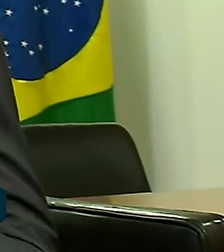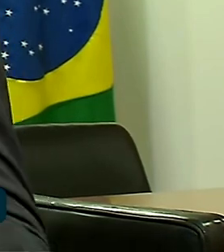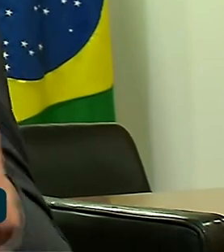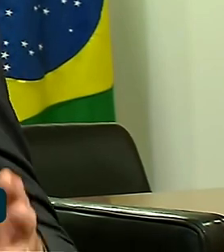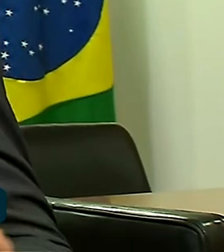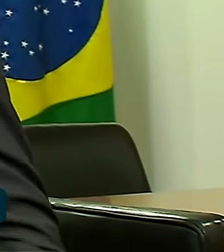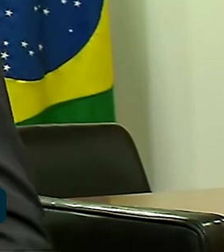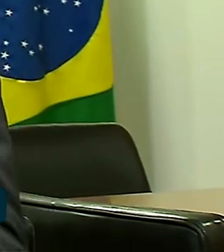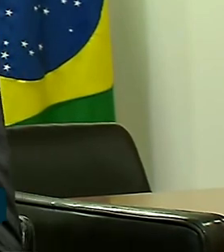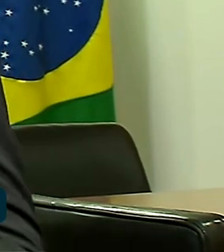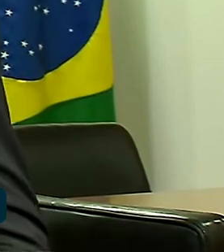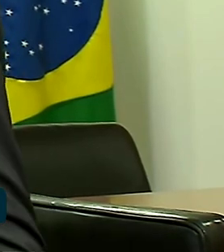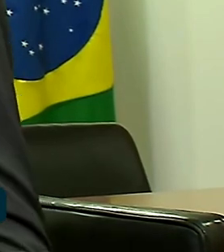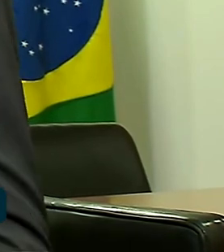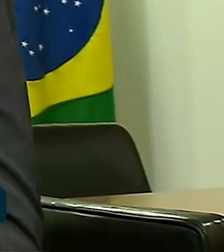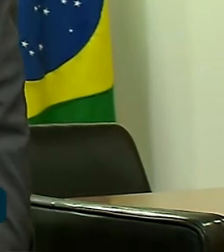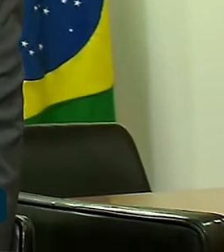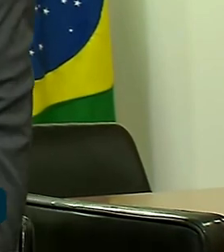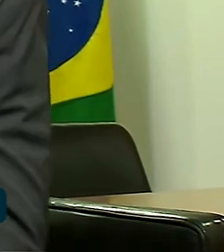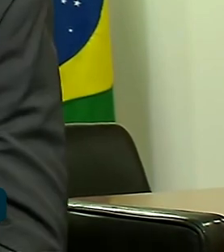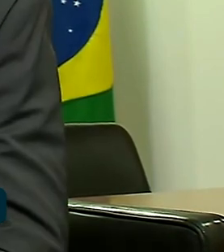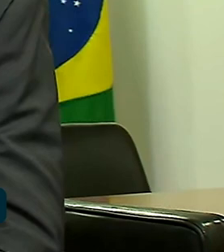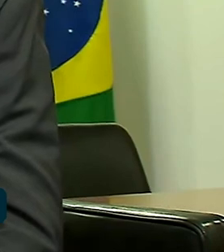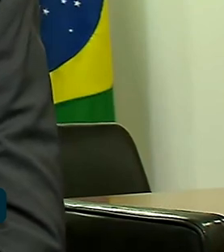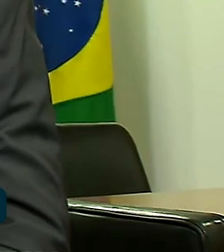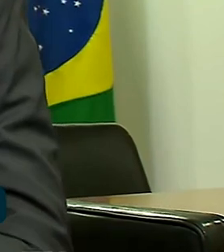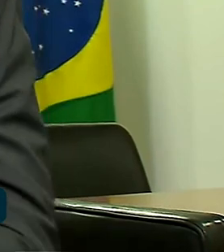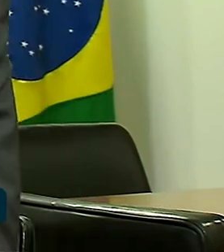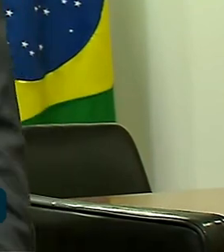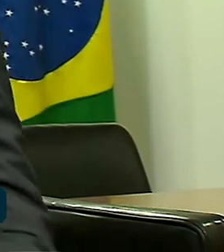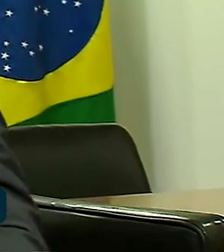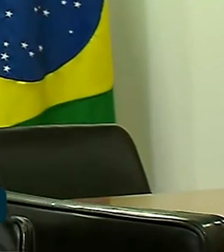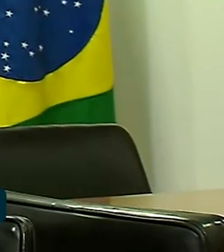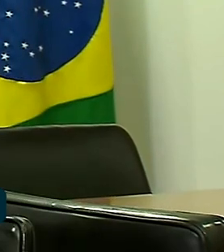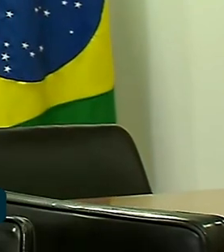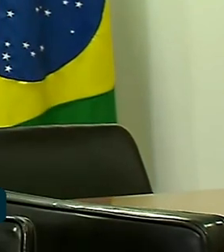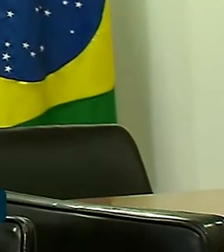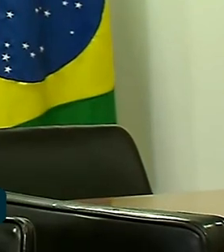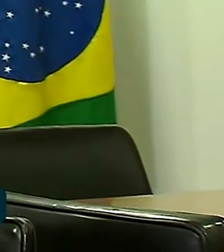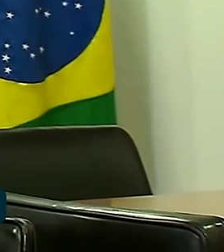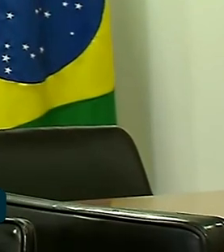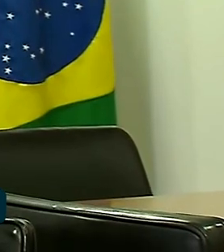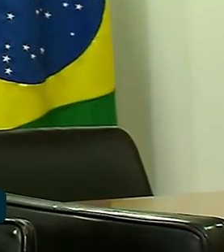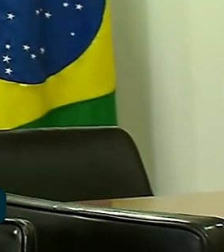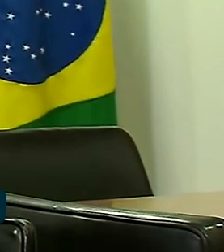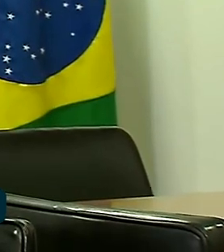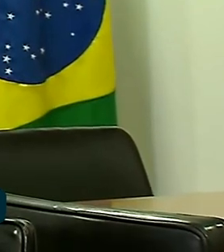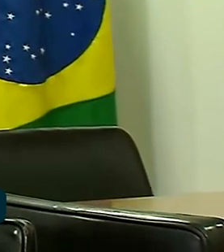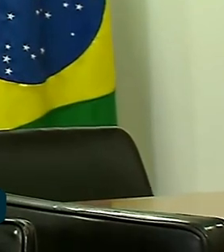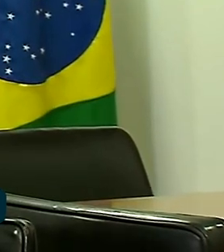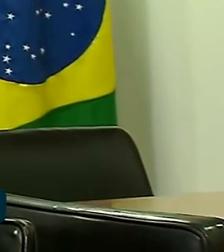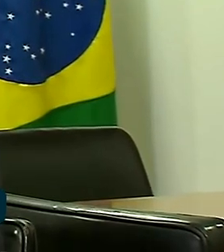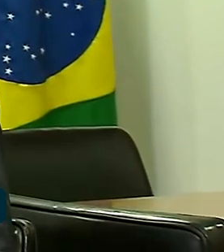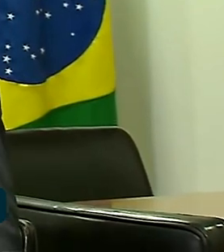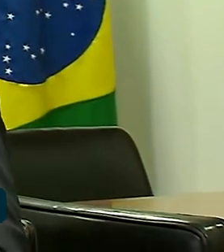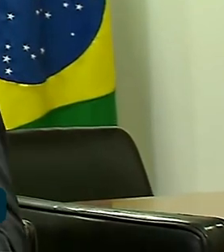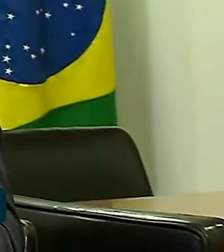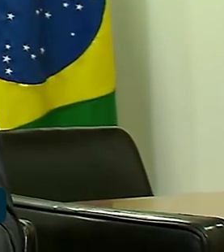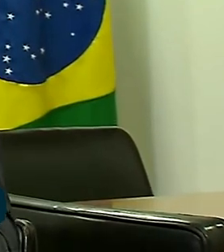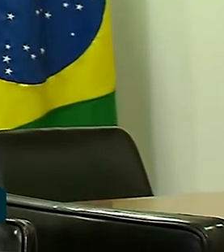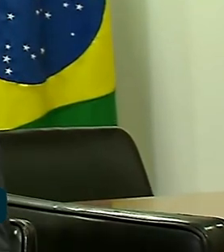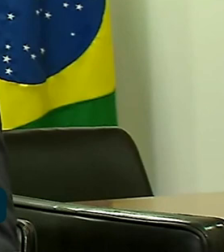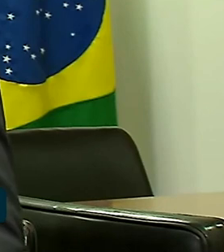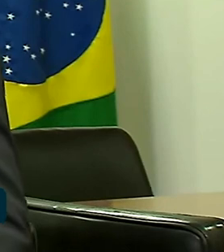coordenar de uma forma que não gerasse instabilidade para o governo. Um bom exemplo é a CPMI do dia 8 de janeiro, que é a